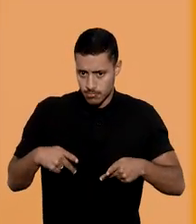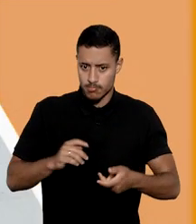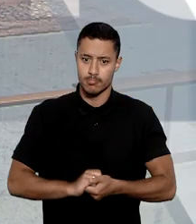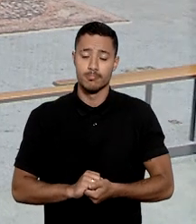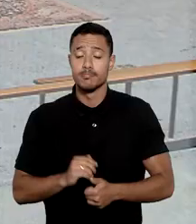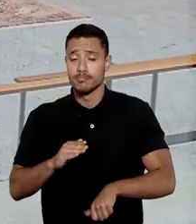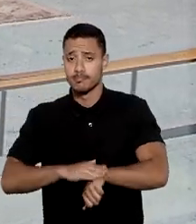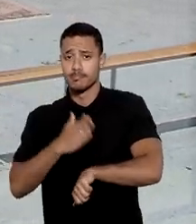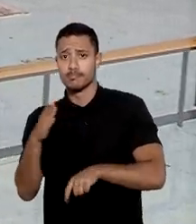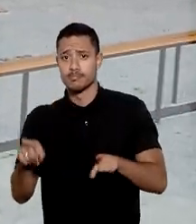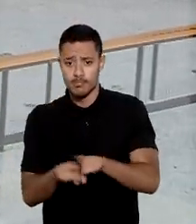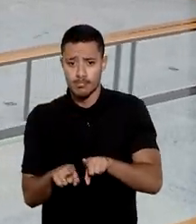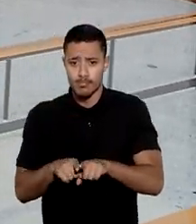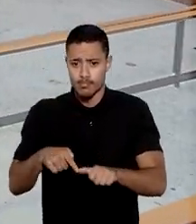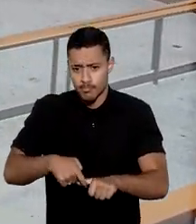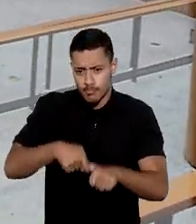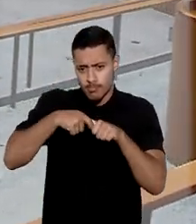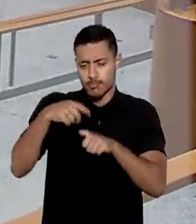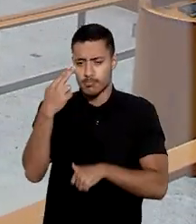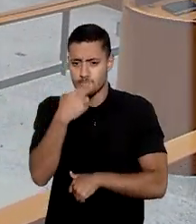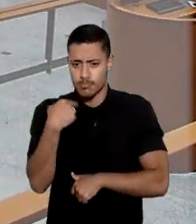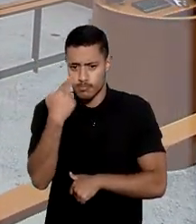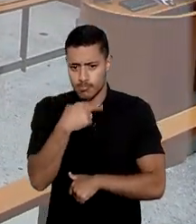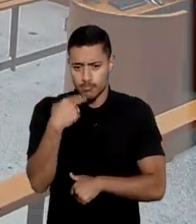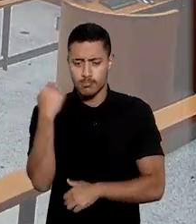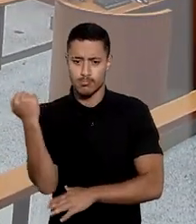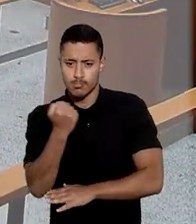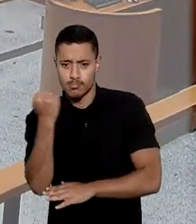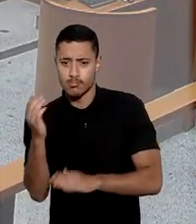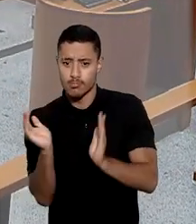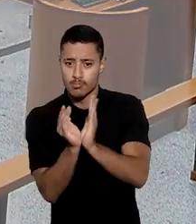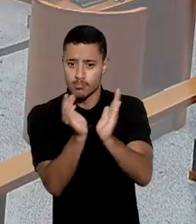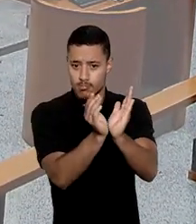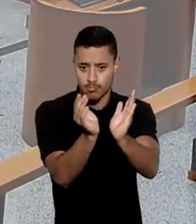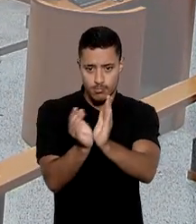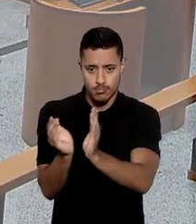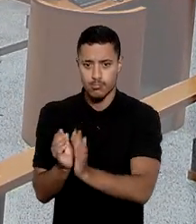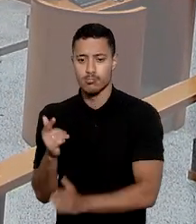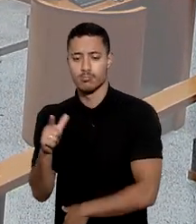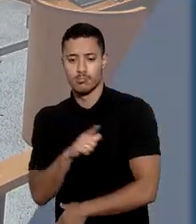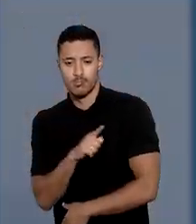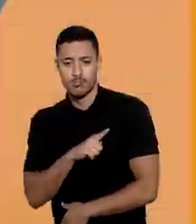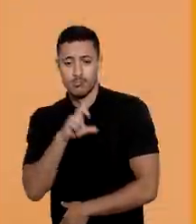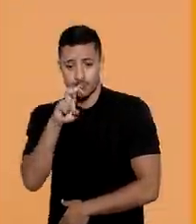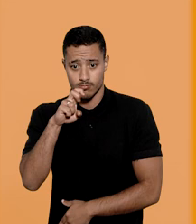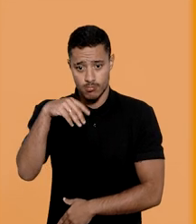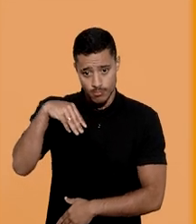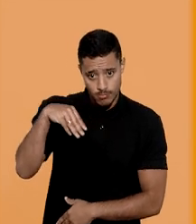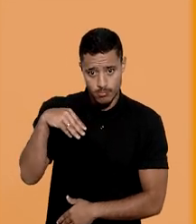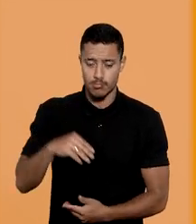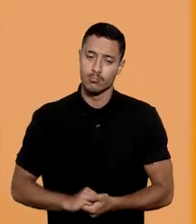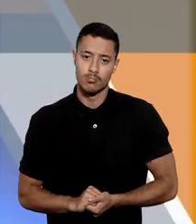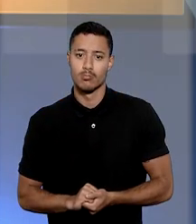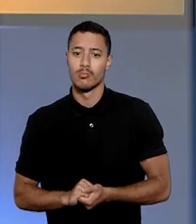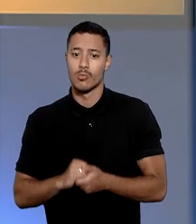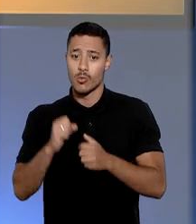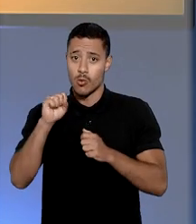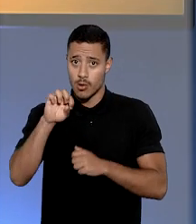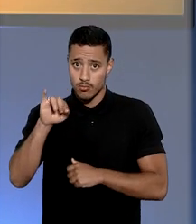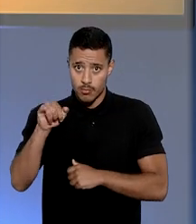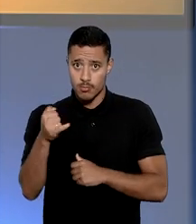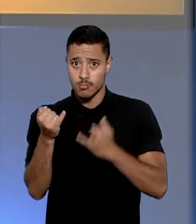E mais, sustentação oral em agravo nos colegiados penais terá 5 minutos. O STJ